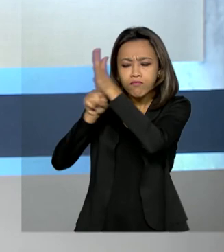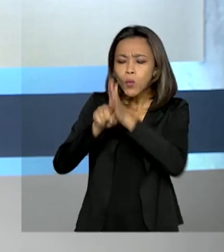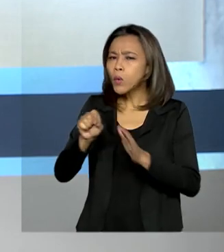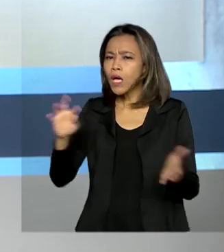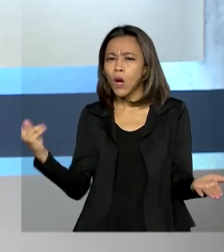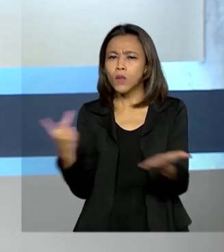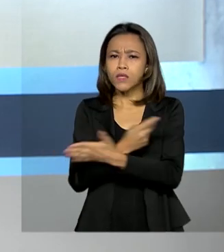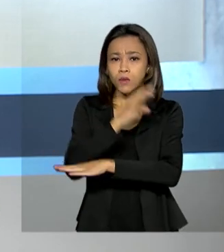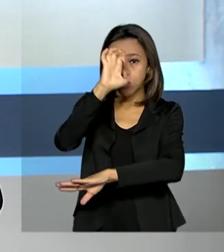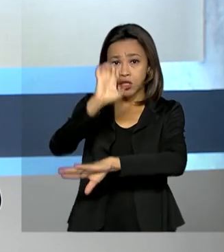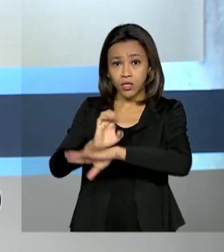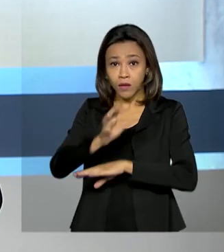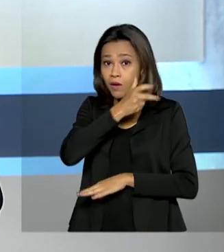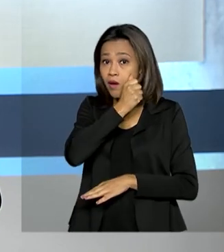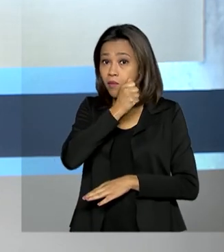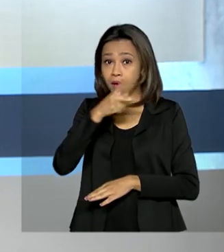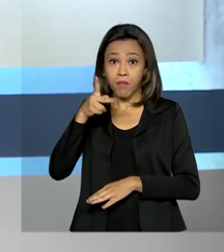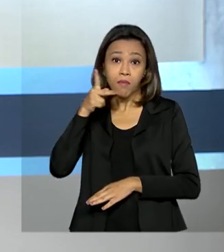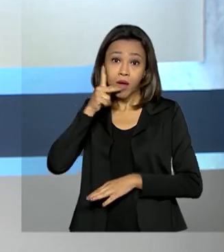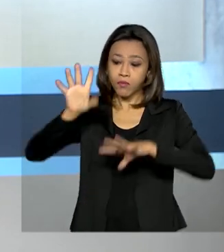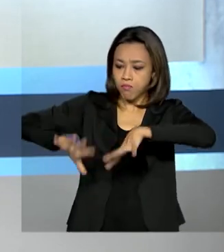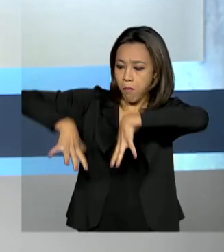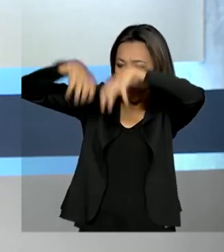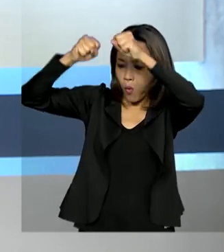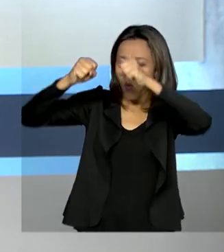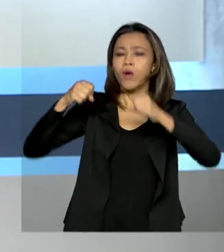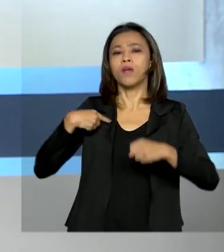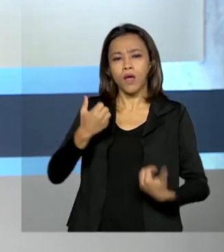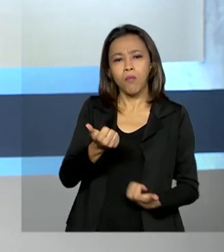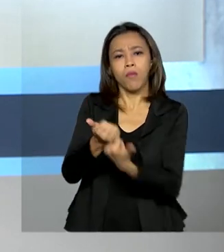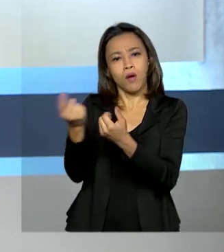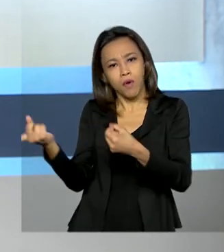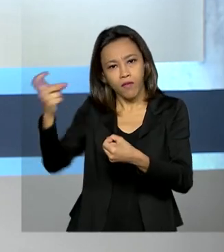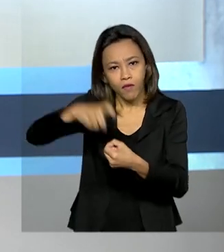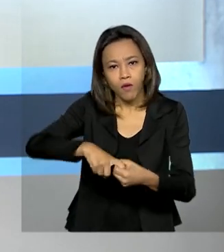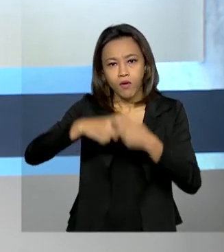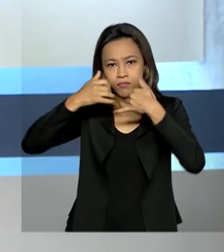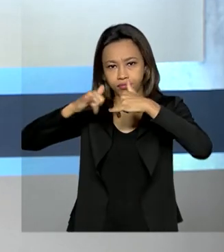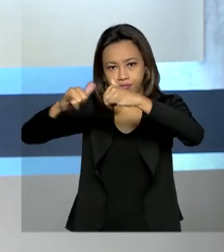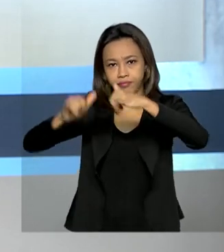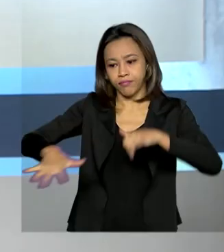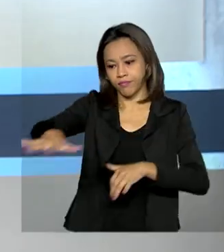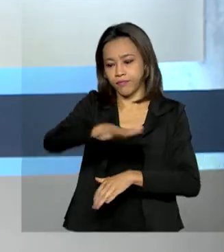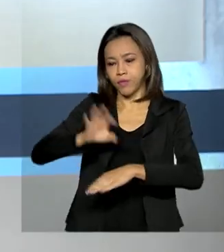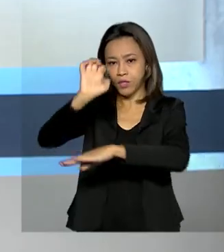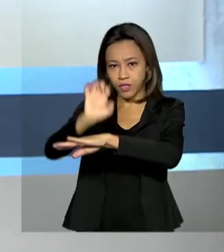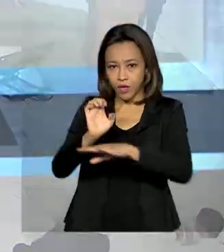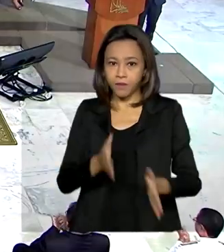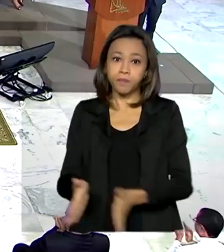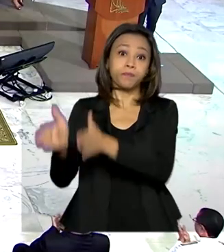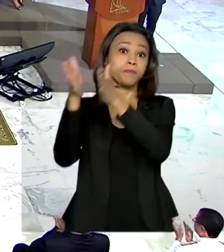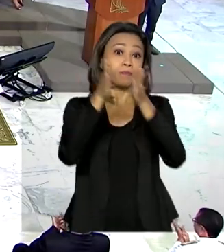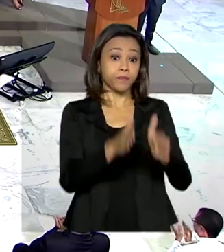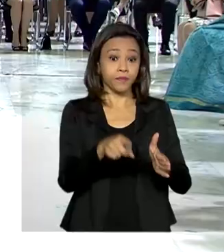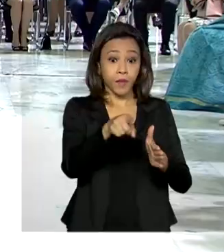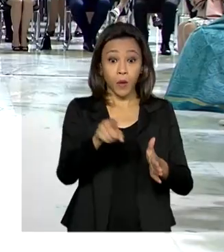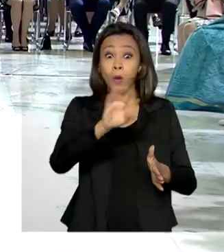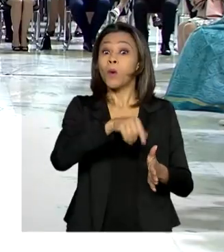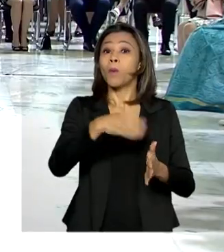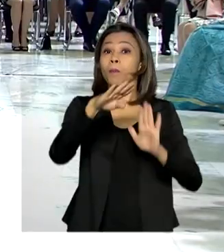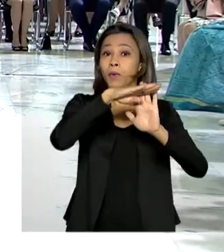e apoia o governo federal no restabelecimento da energia no estado. E veja também, o programa Pátria